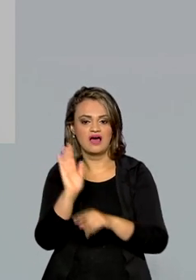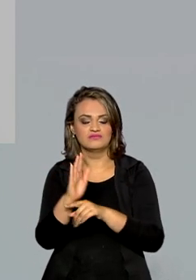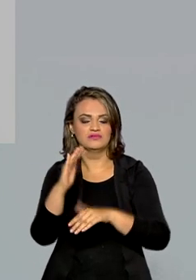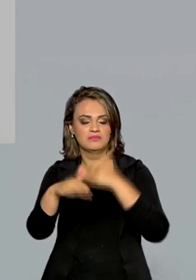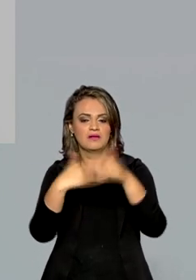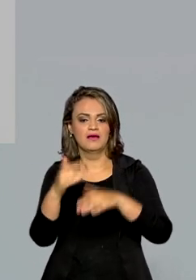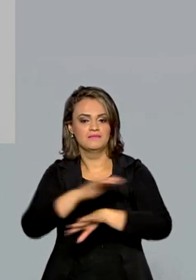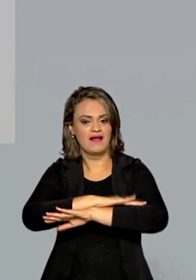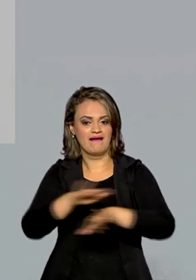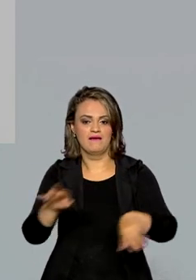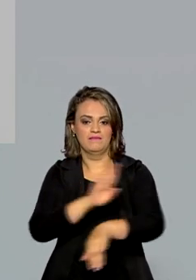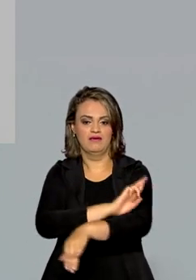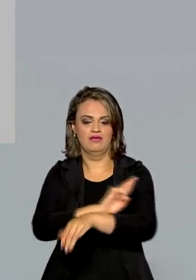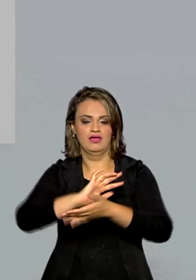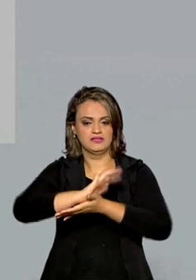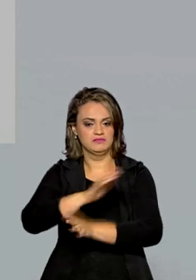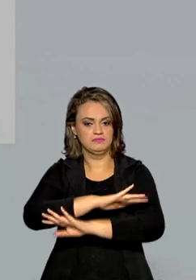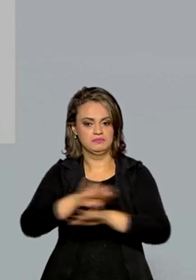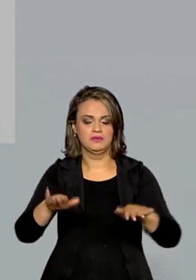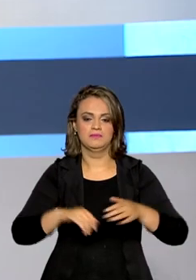erradicar o racismo no Brasil.